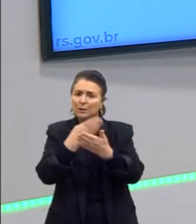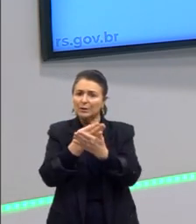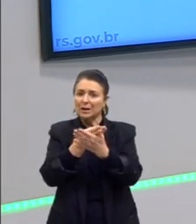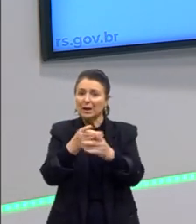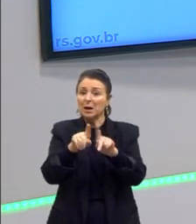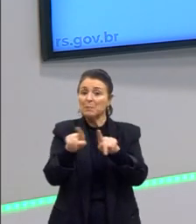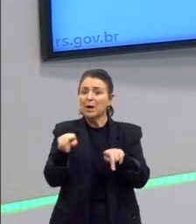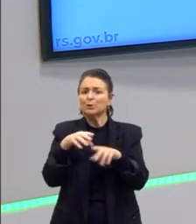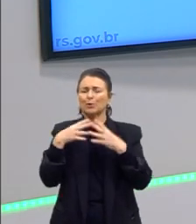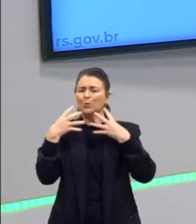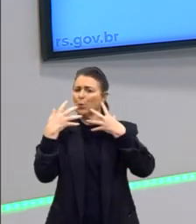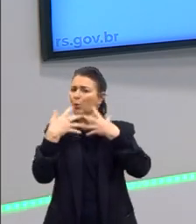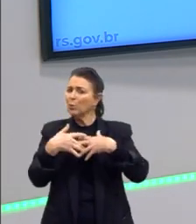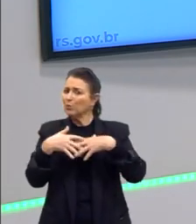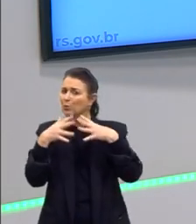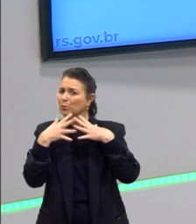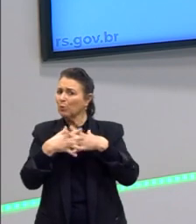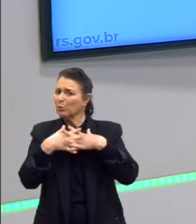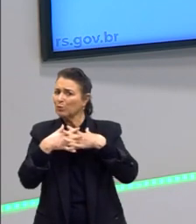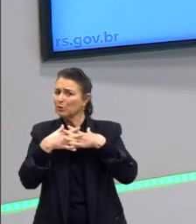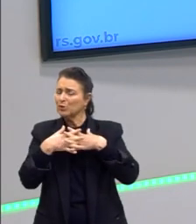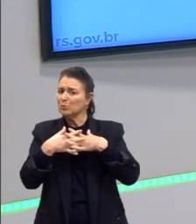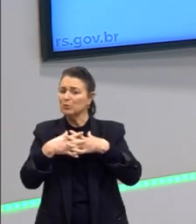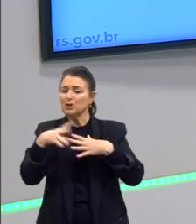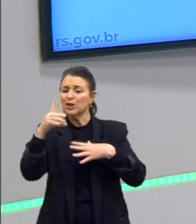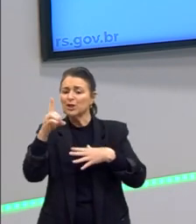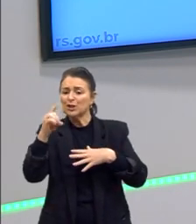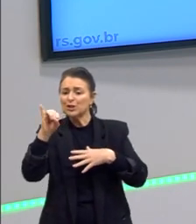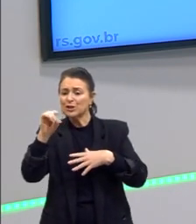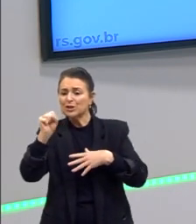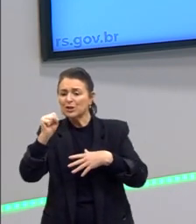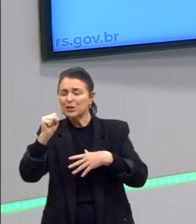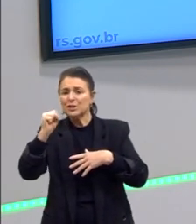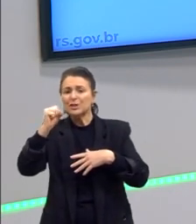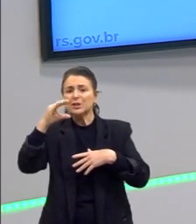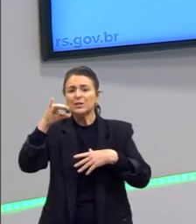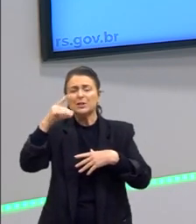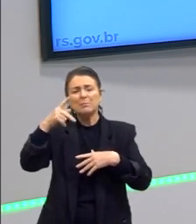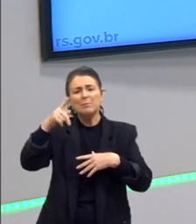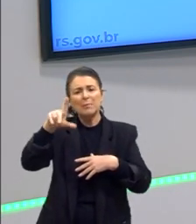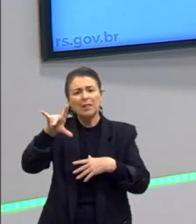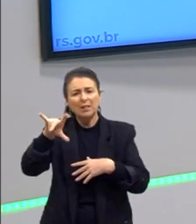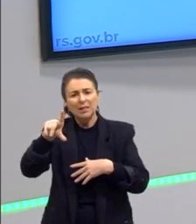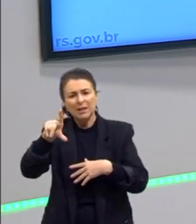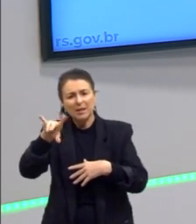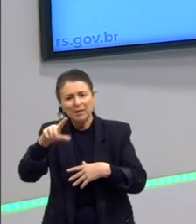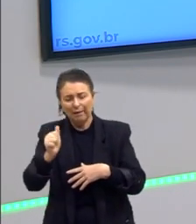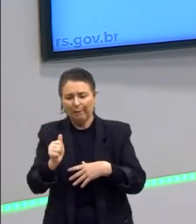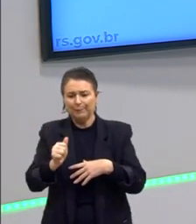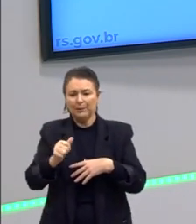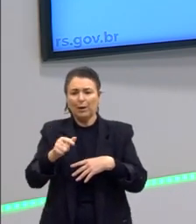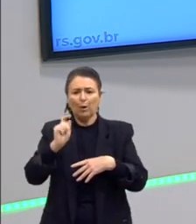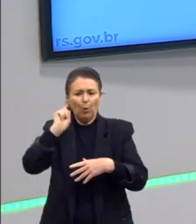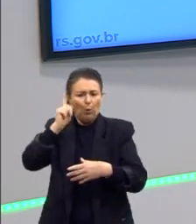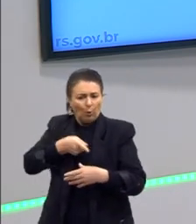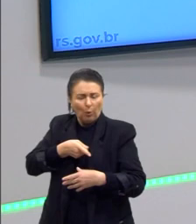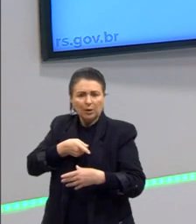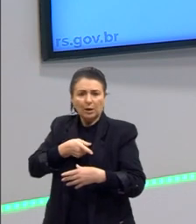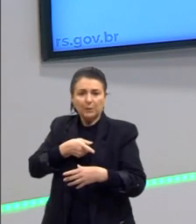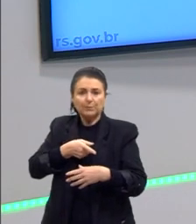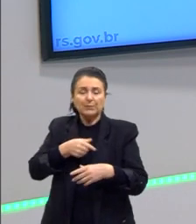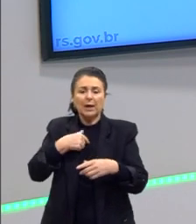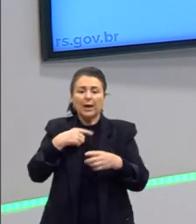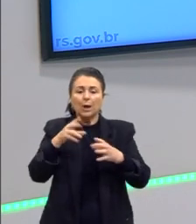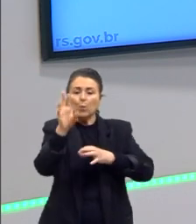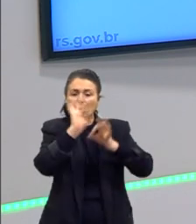nós confundimos, às vezes, a disciplina com essa questão da ordem. Ser disciplinado, por exemplo, nós reservarmos um tempo, termos